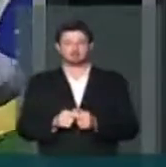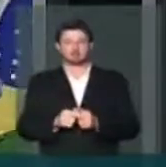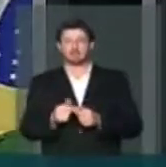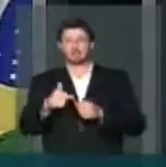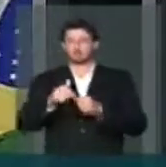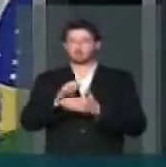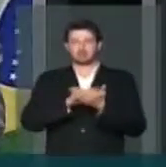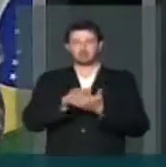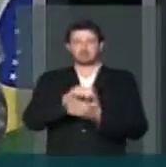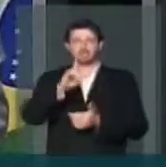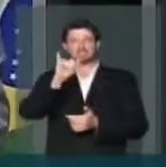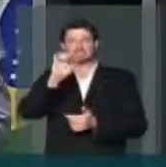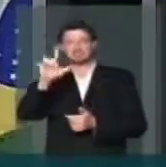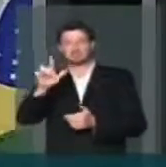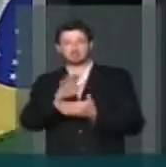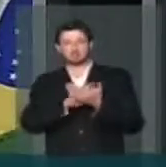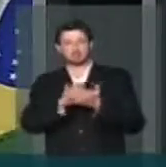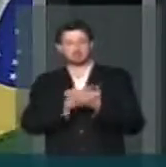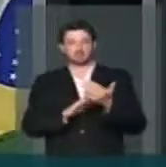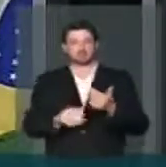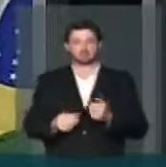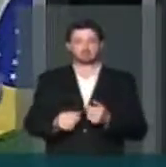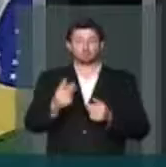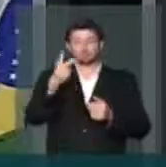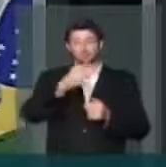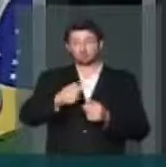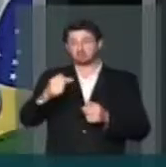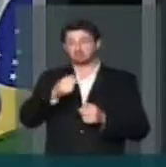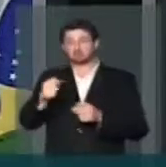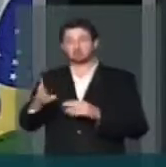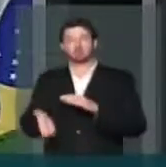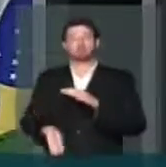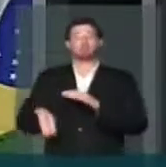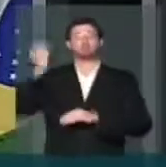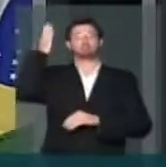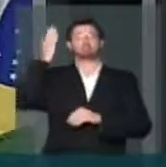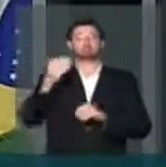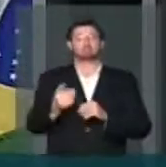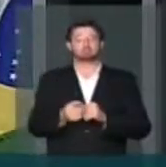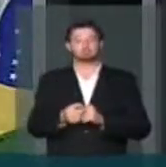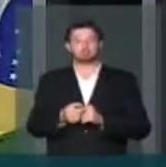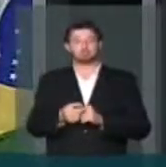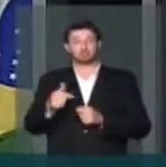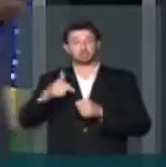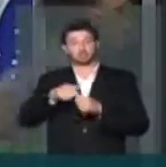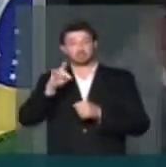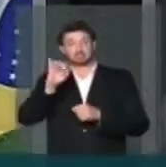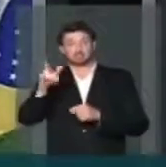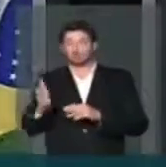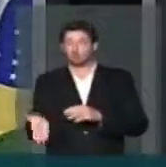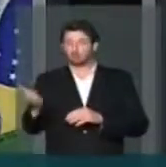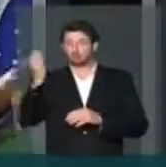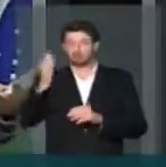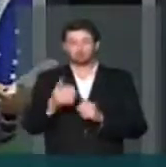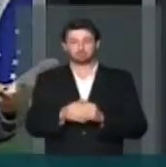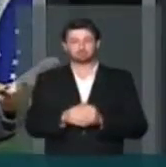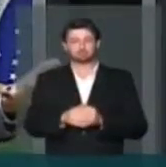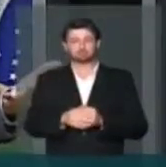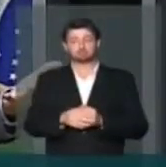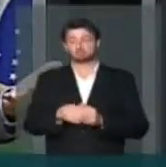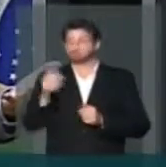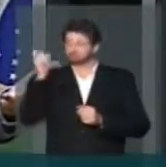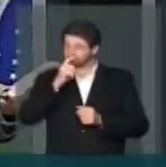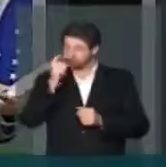gasolina, nem óleo diesel. Já na segunda semana, aumentou a gasolina, aumentou o preço do óleo diesel. A presidente